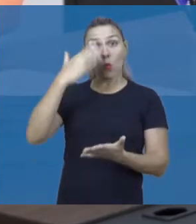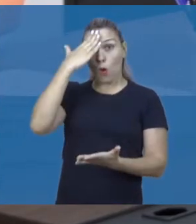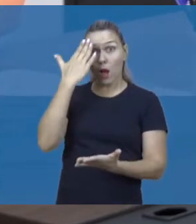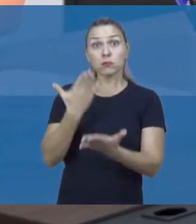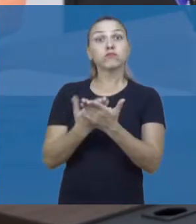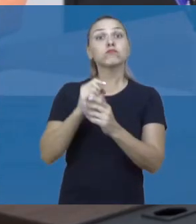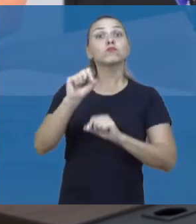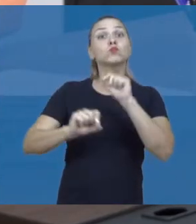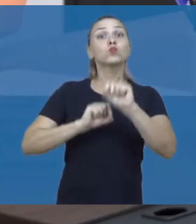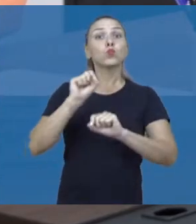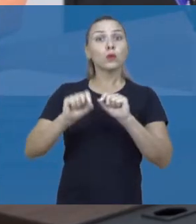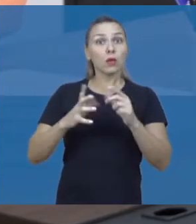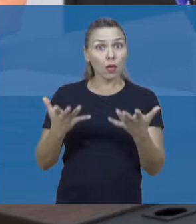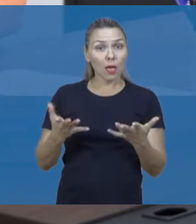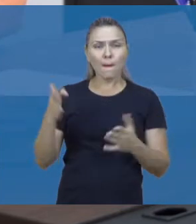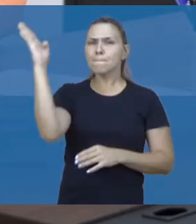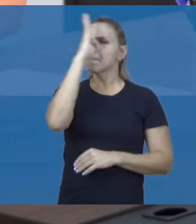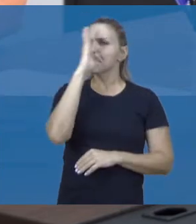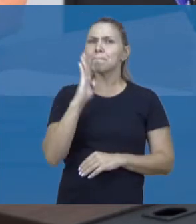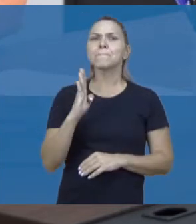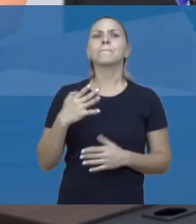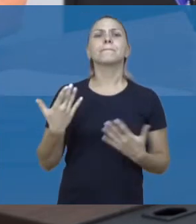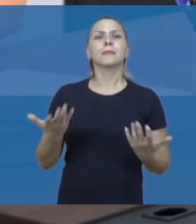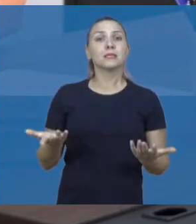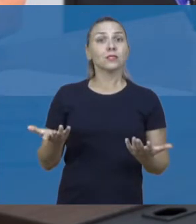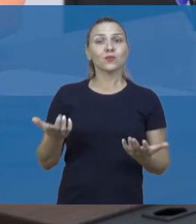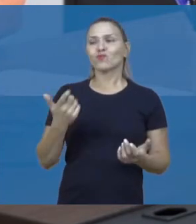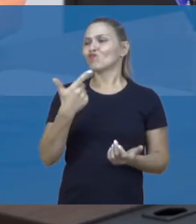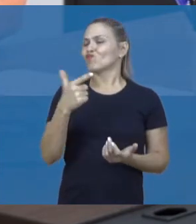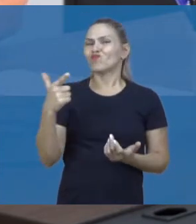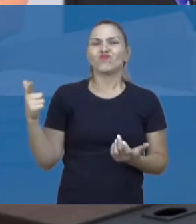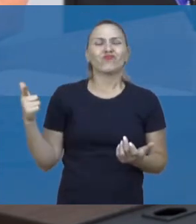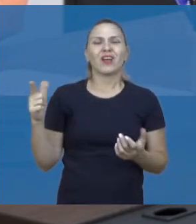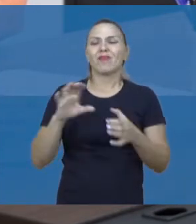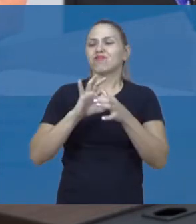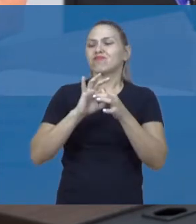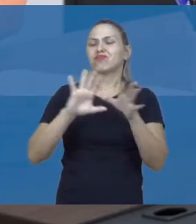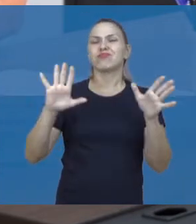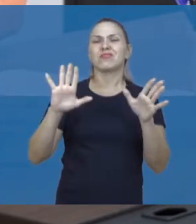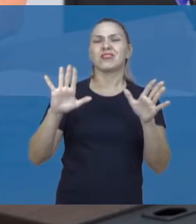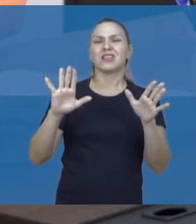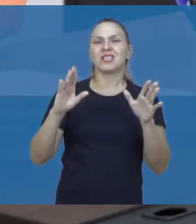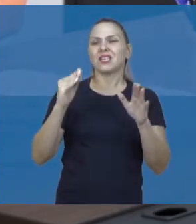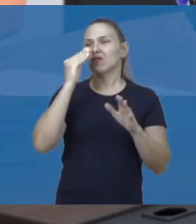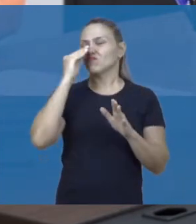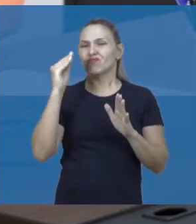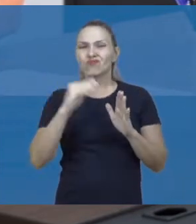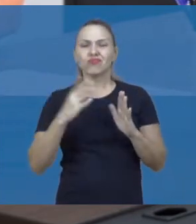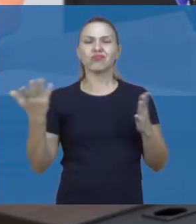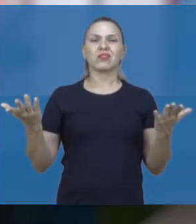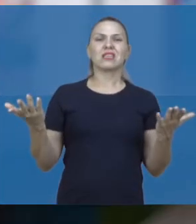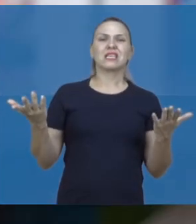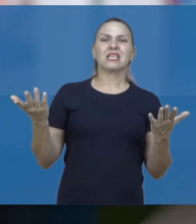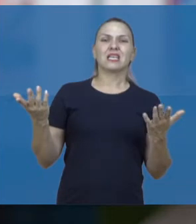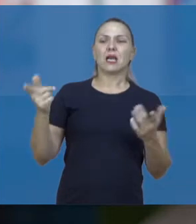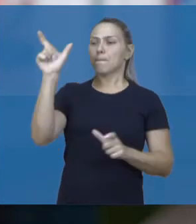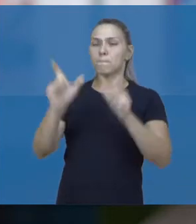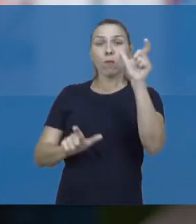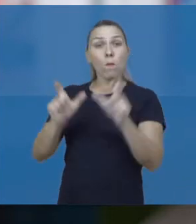de que o Brasil não vai abrir mão de boa parcela da sua população